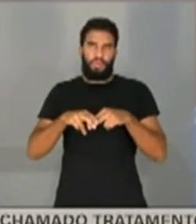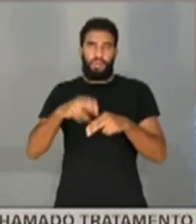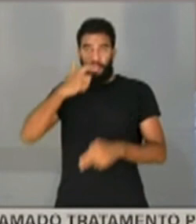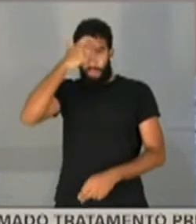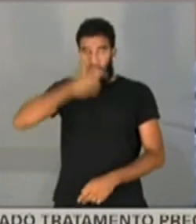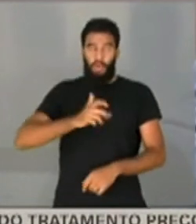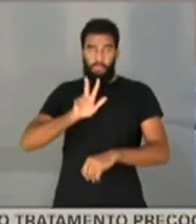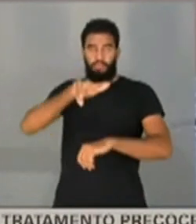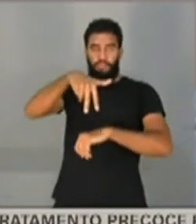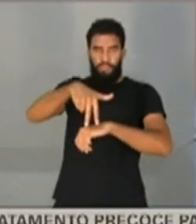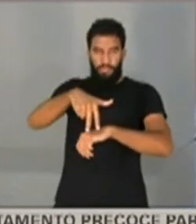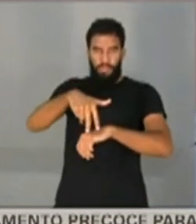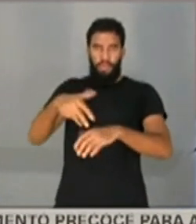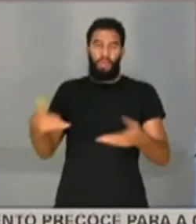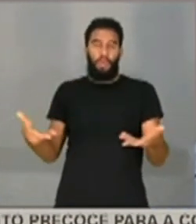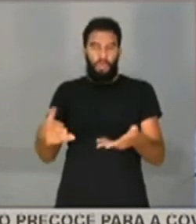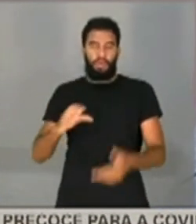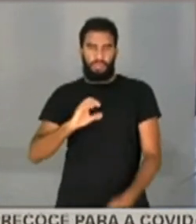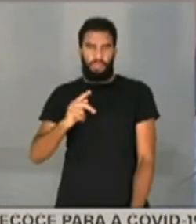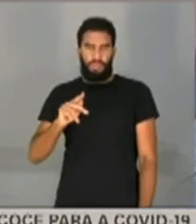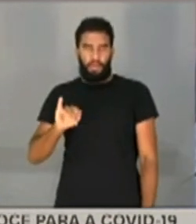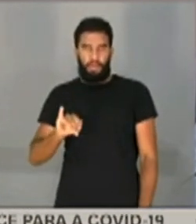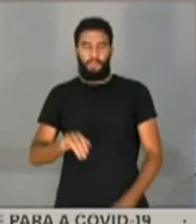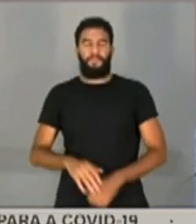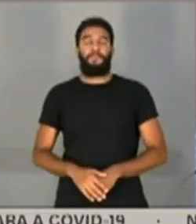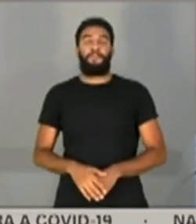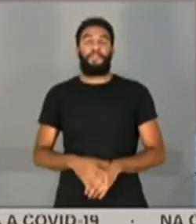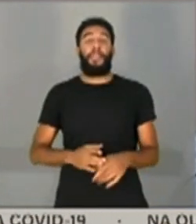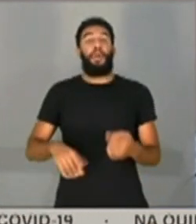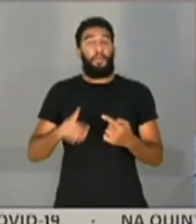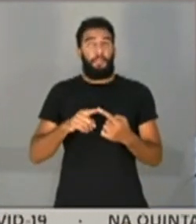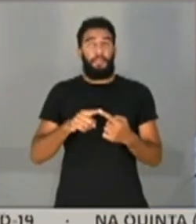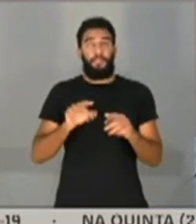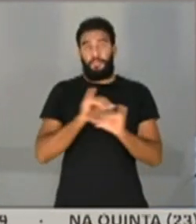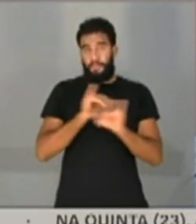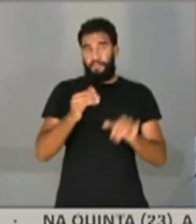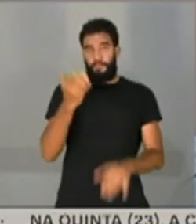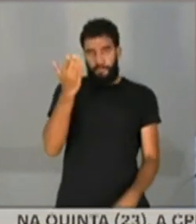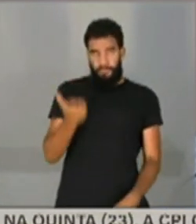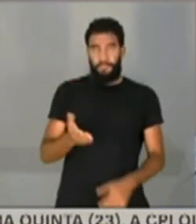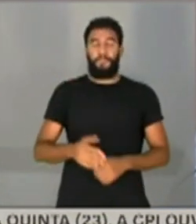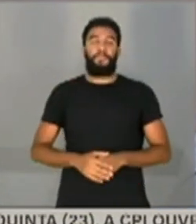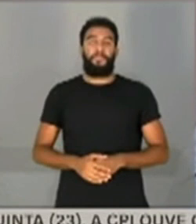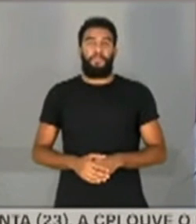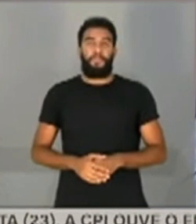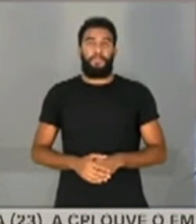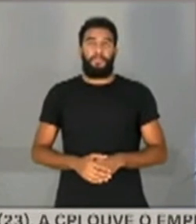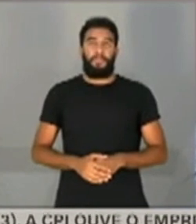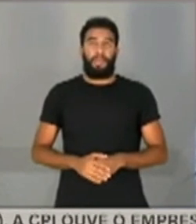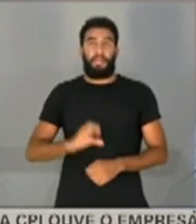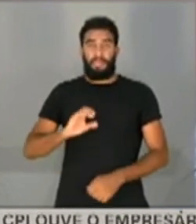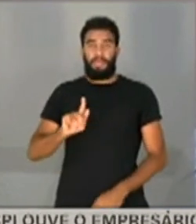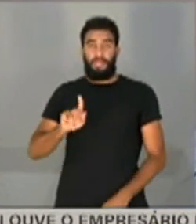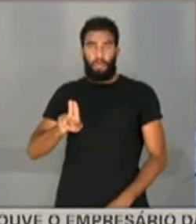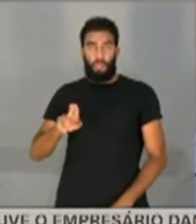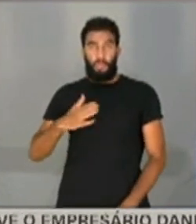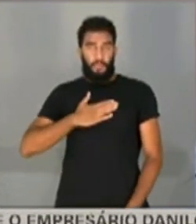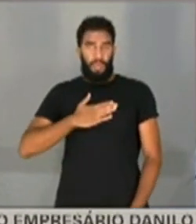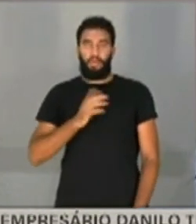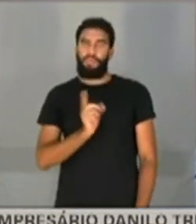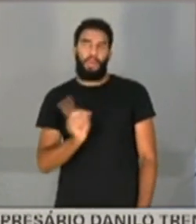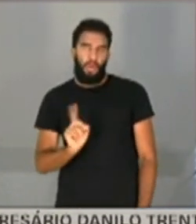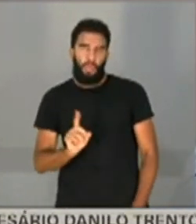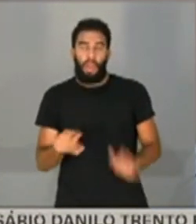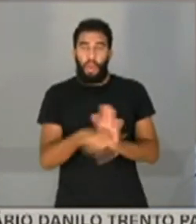à CPI hoje. Em primeiro lugar, senador Mazis, eu gostaria de dizer ao senhor que a CGU não é minha. Ela é um órgão de Estado